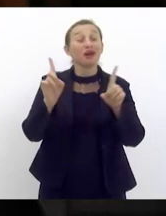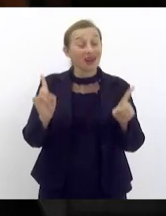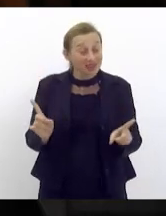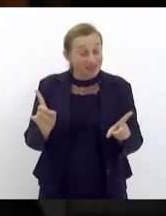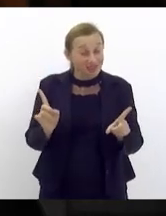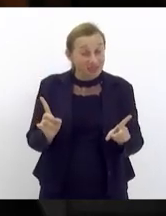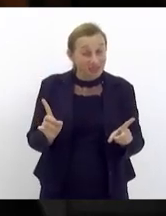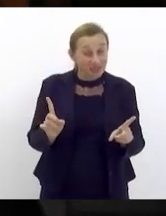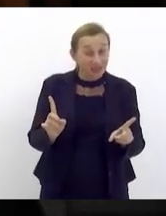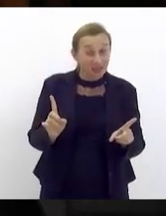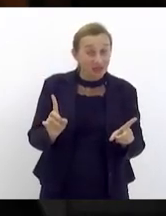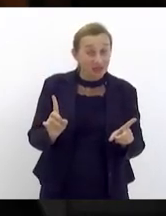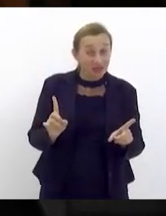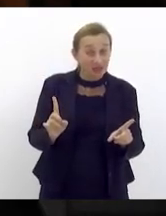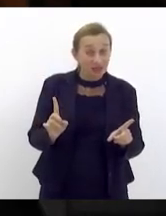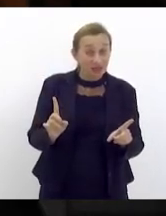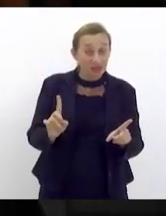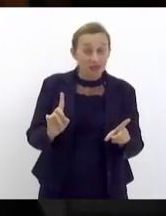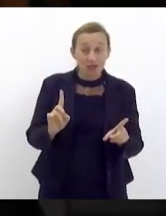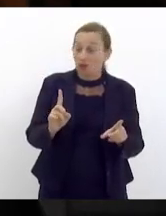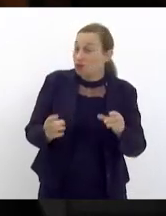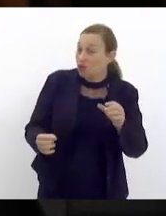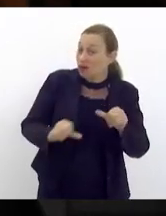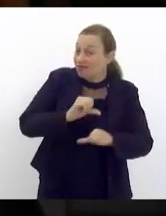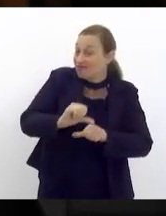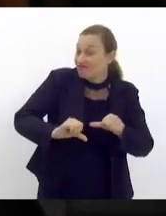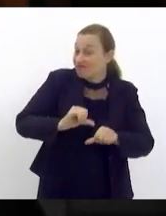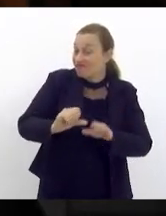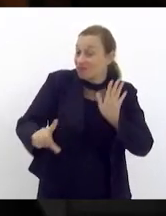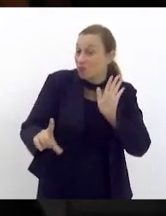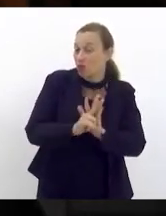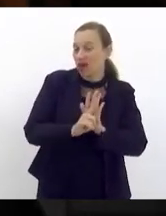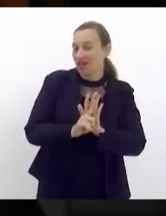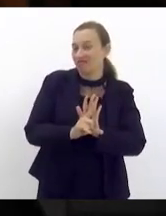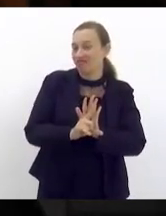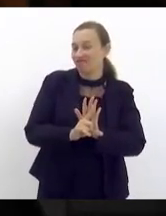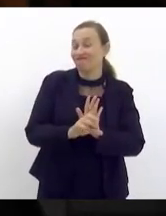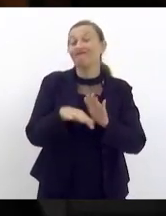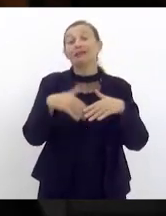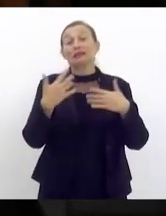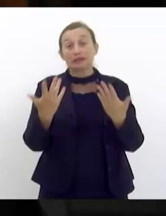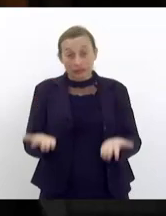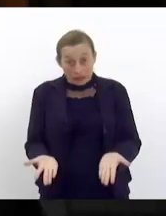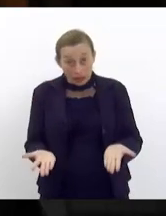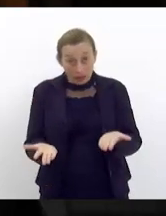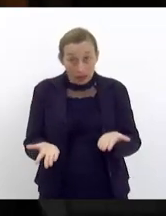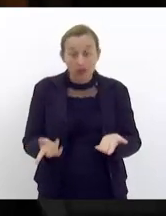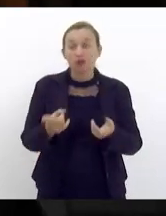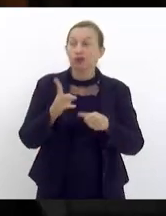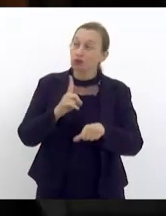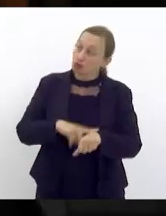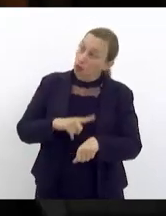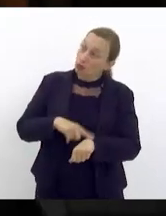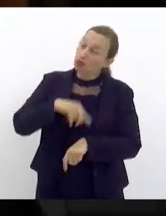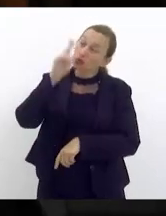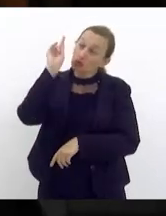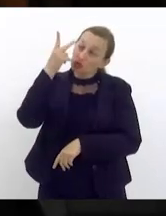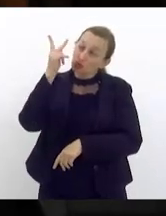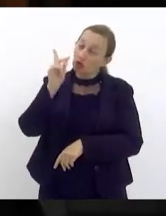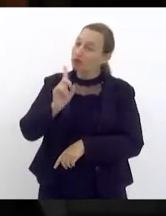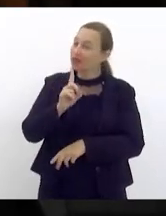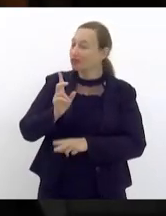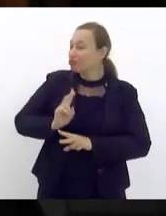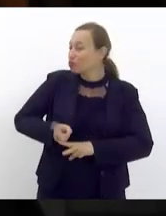não foi instituído por lei não foi mandado para a Câmara então teve seu momento histórico mas não teve a